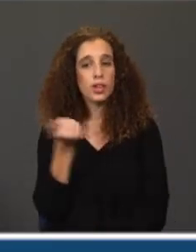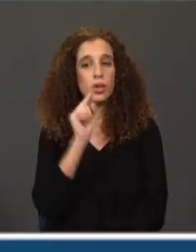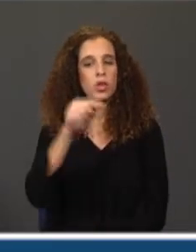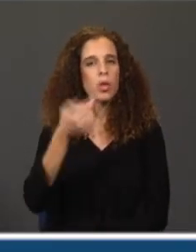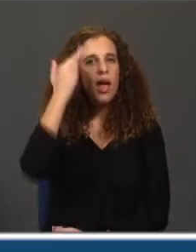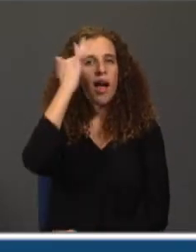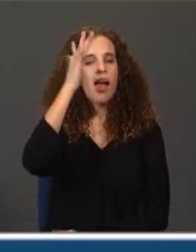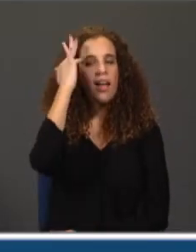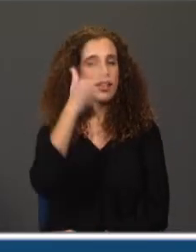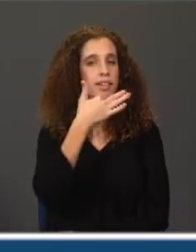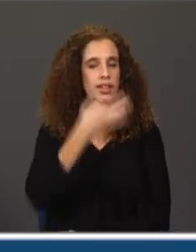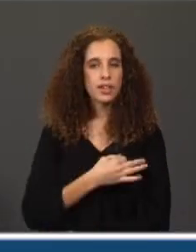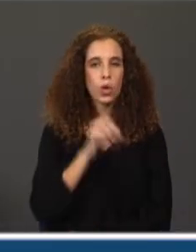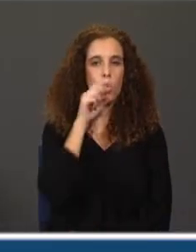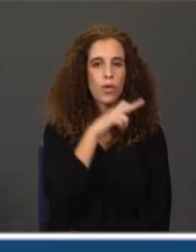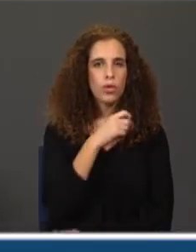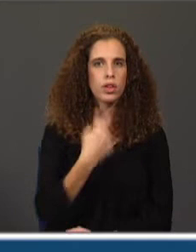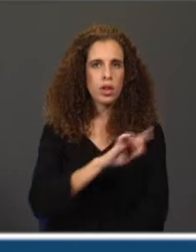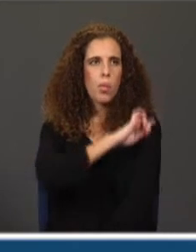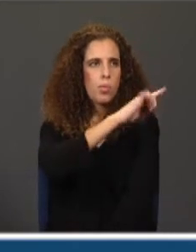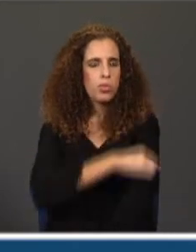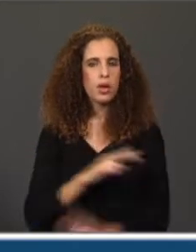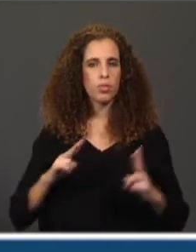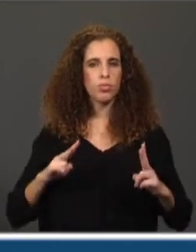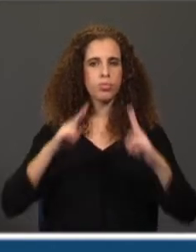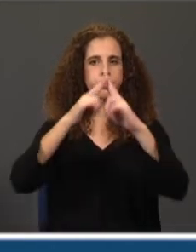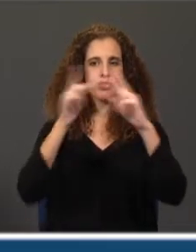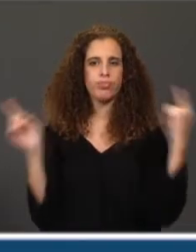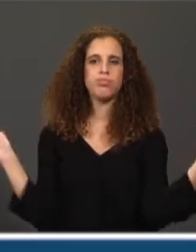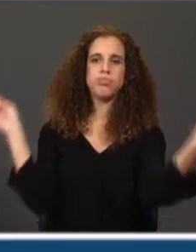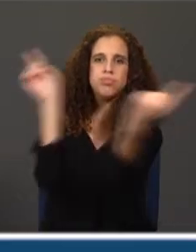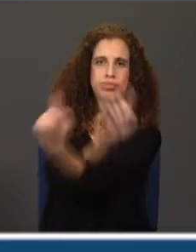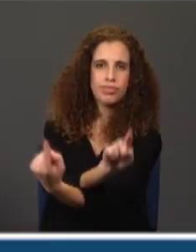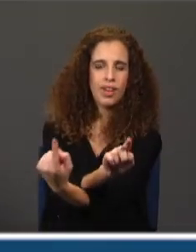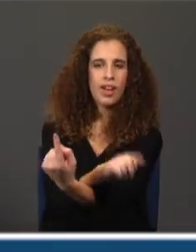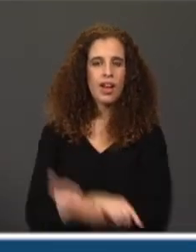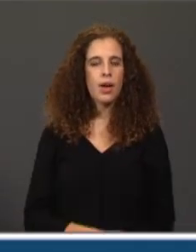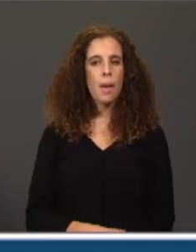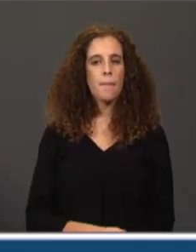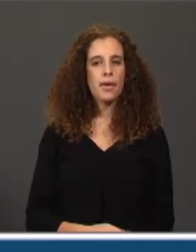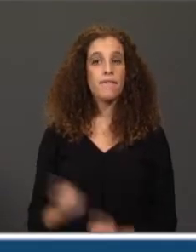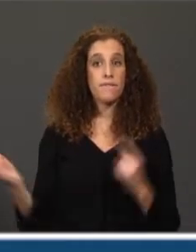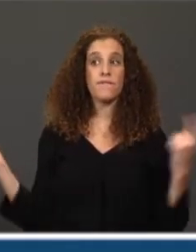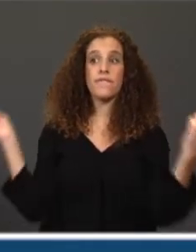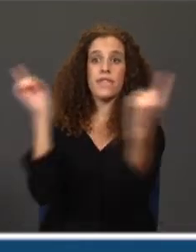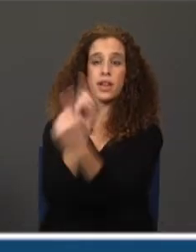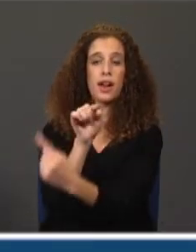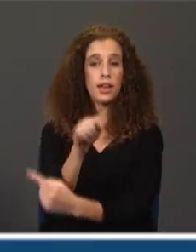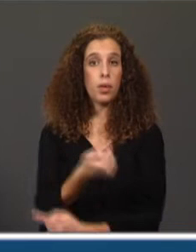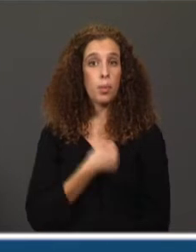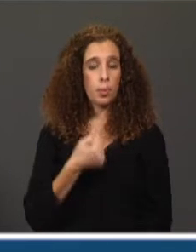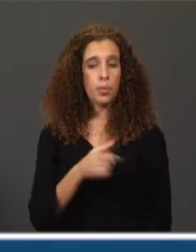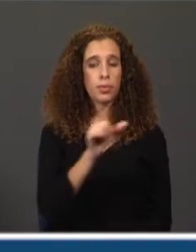imaginação, ele acreditar que o avô tinha poder para virar a Torre Eiffel, ao contrário, acreditar que tinha poder para o virar a ele e depois divagar